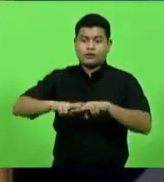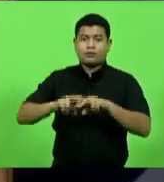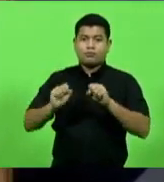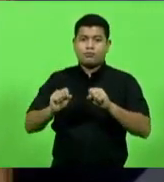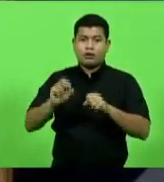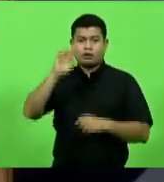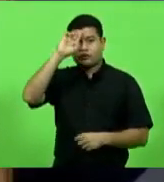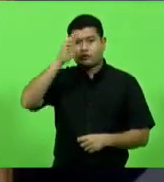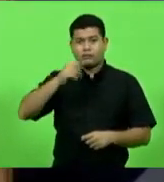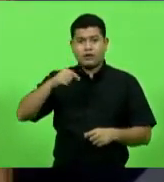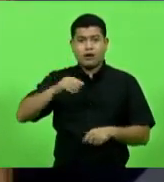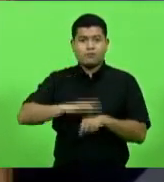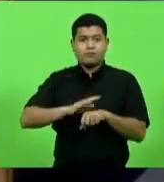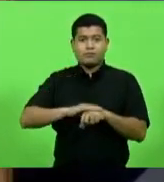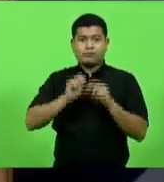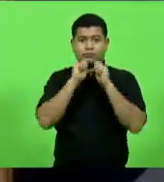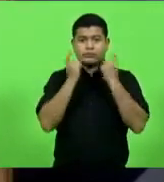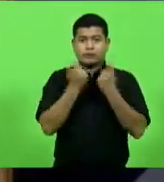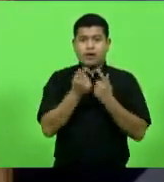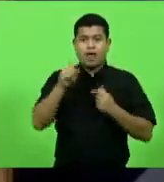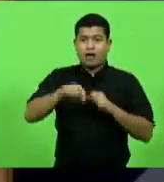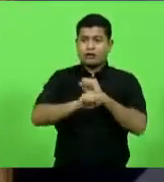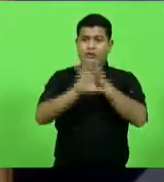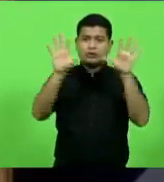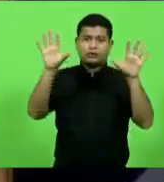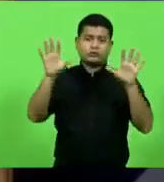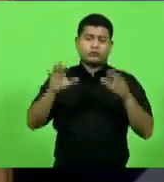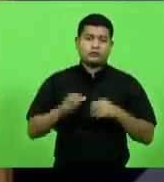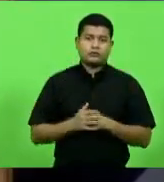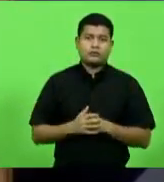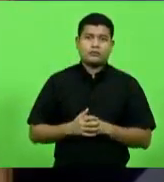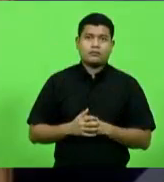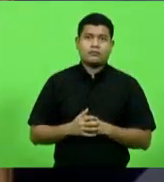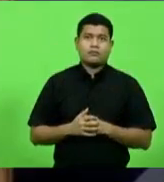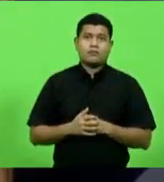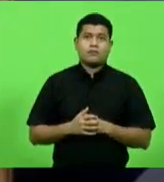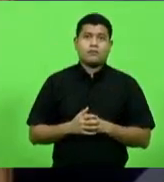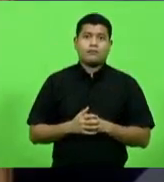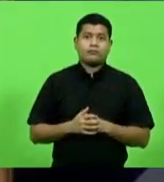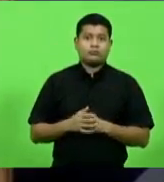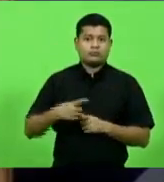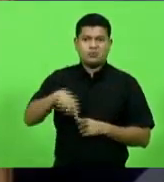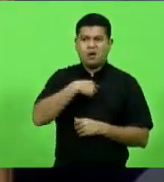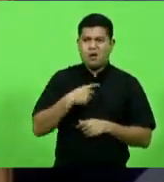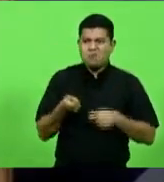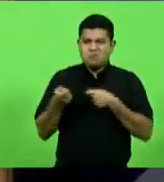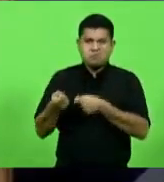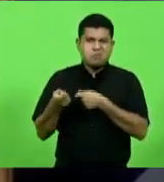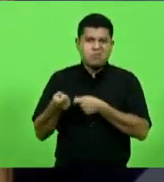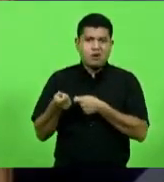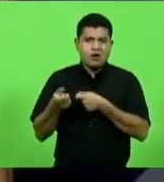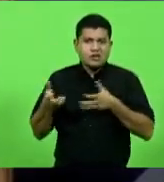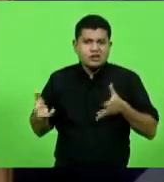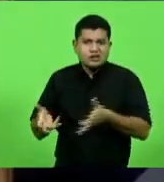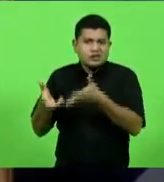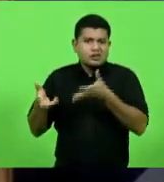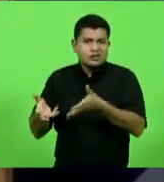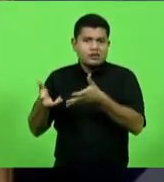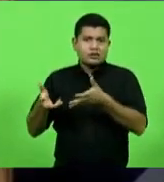é claro isso, é claro isso, não se provoca, não se instiga